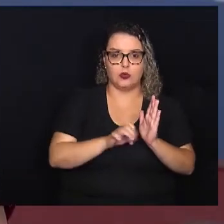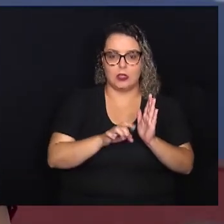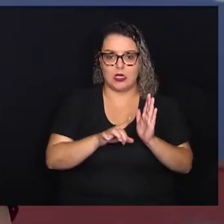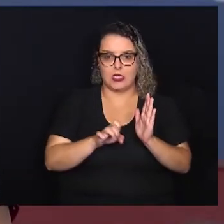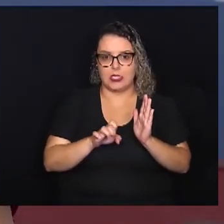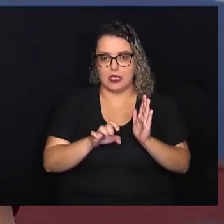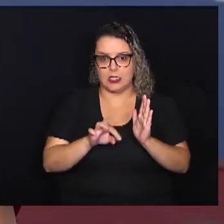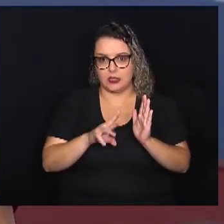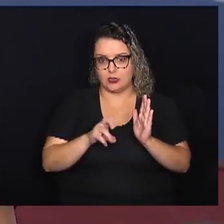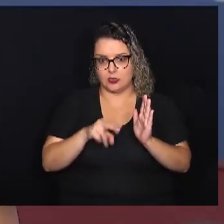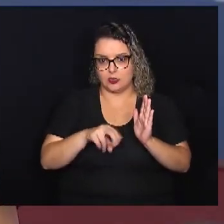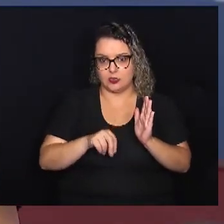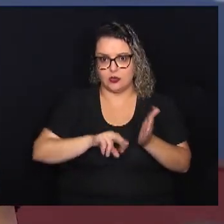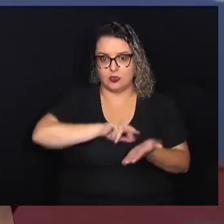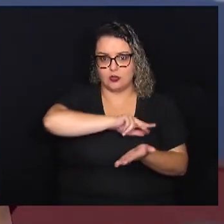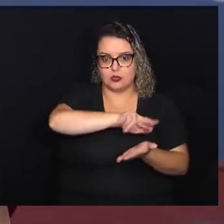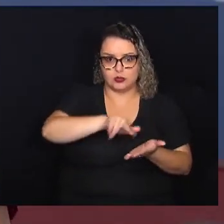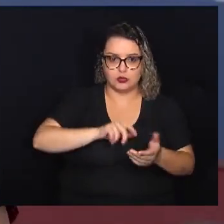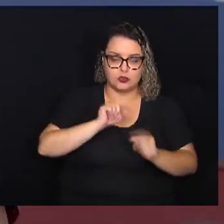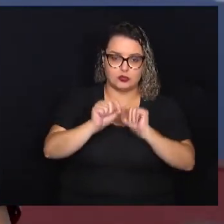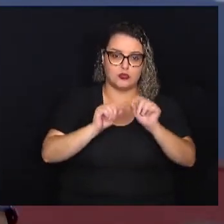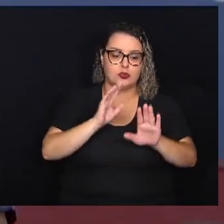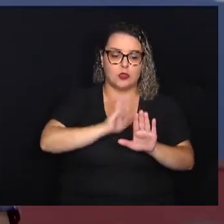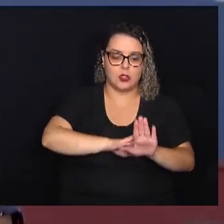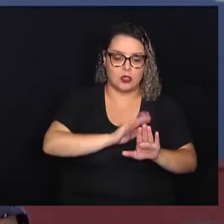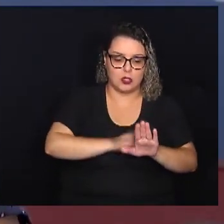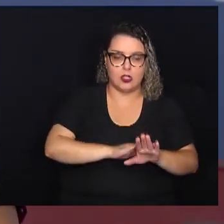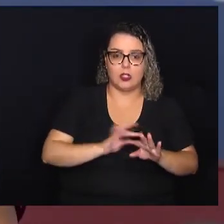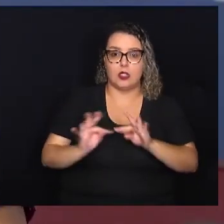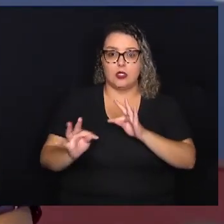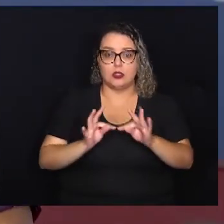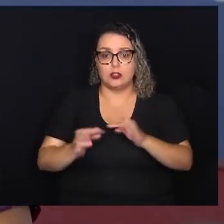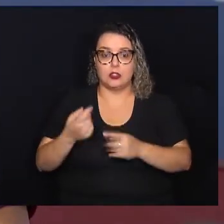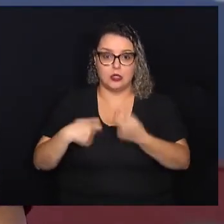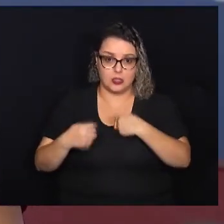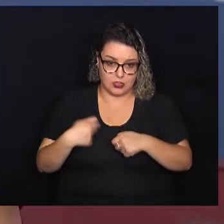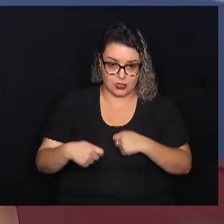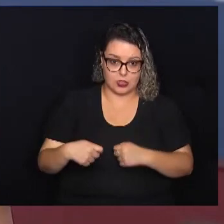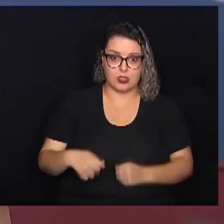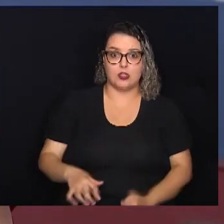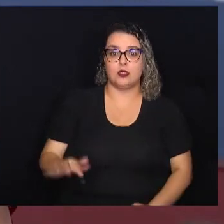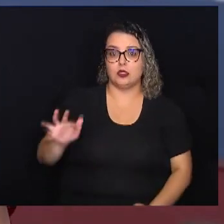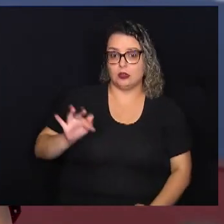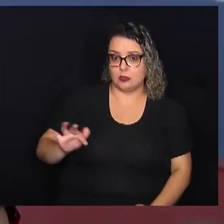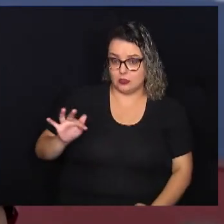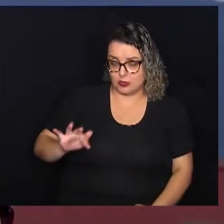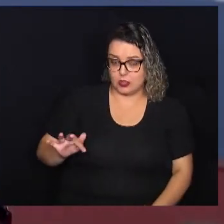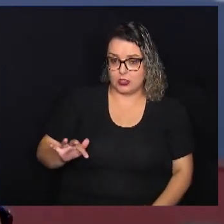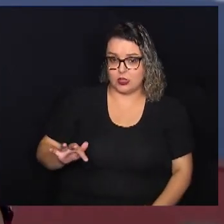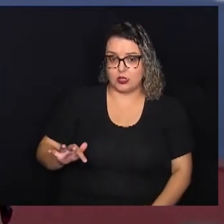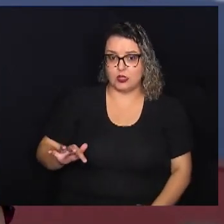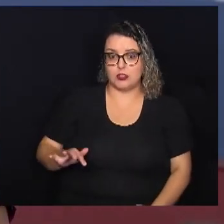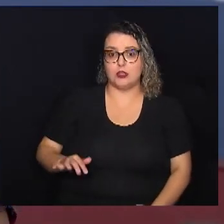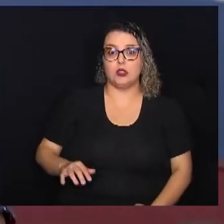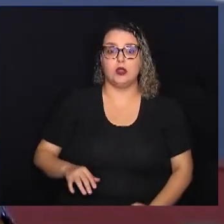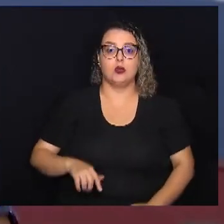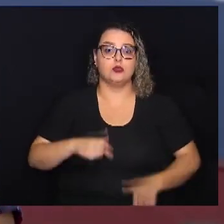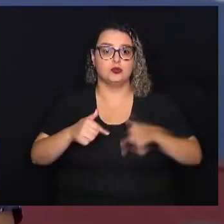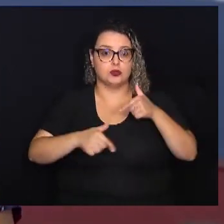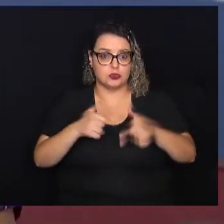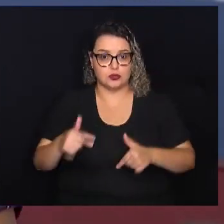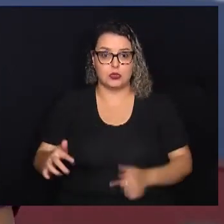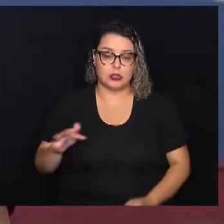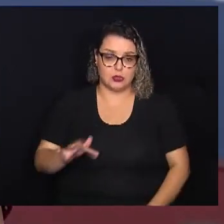diversidade do que são as atividades técnico-administrativas da universidade. A universidade, os trabalhadores da universidade